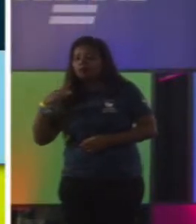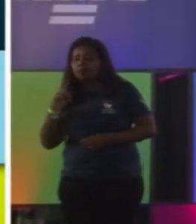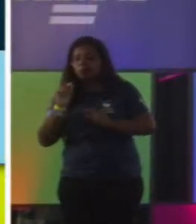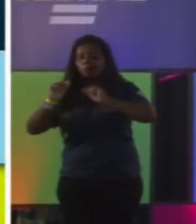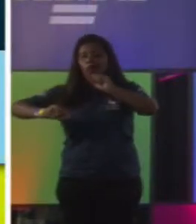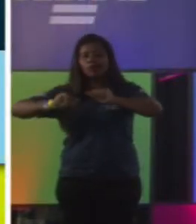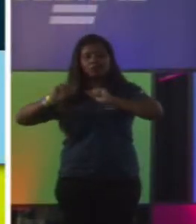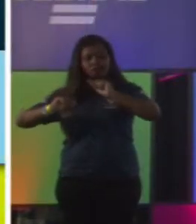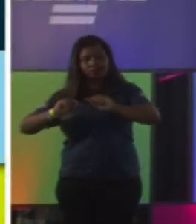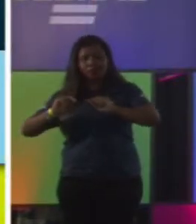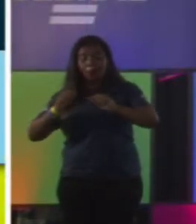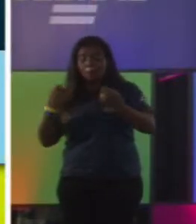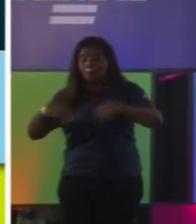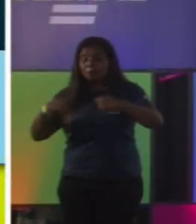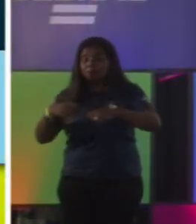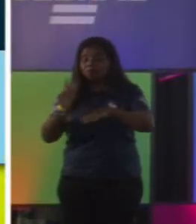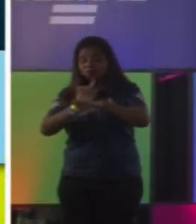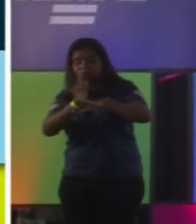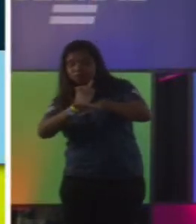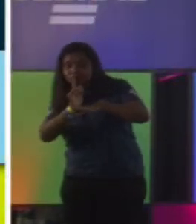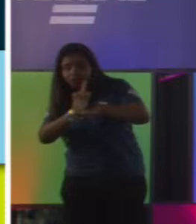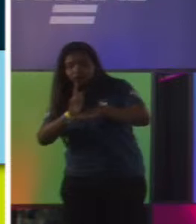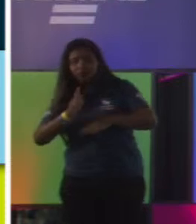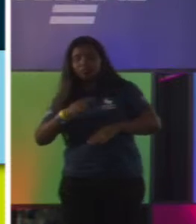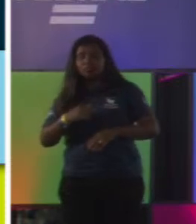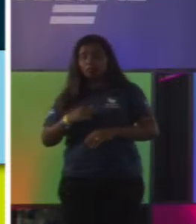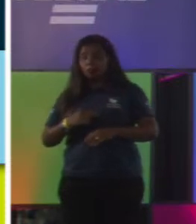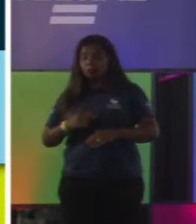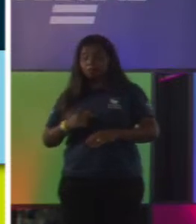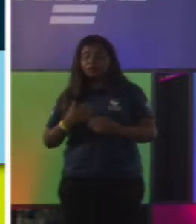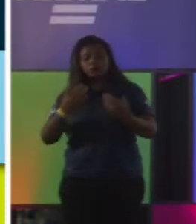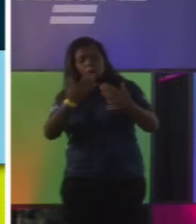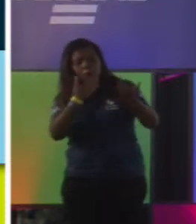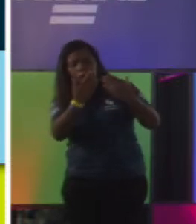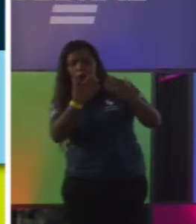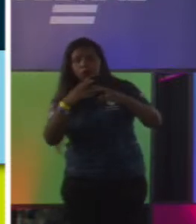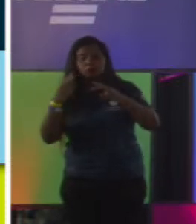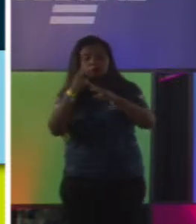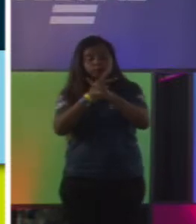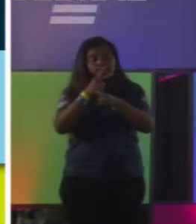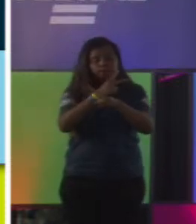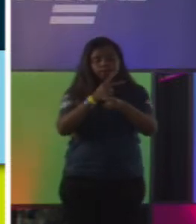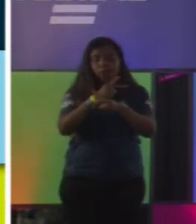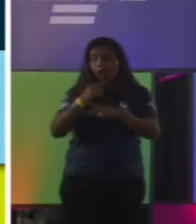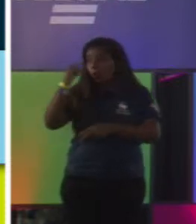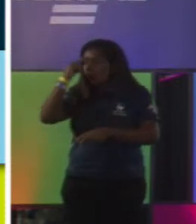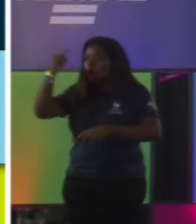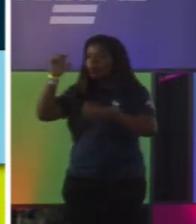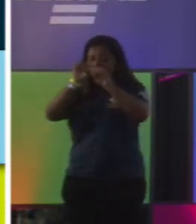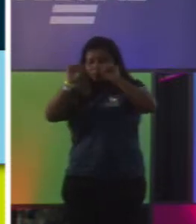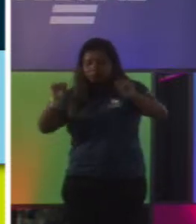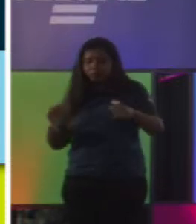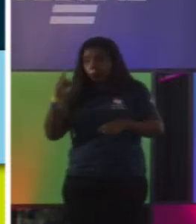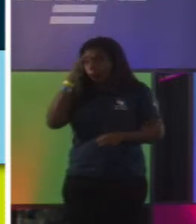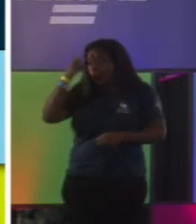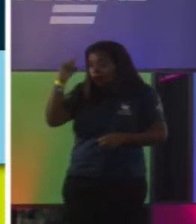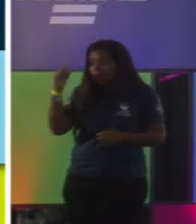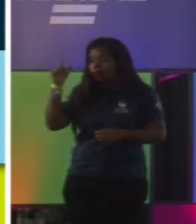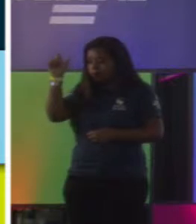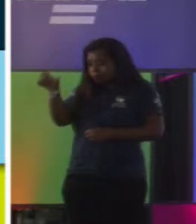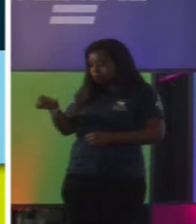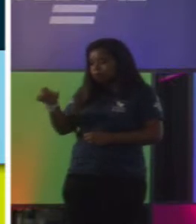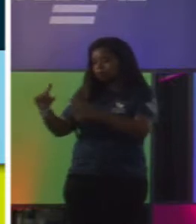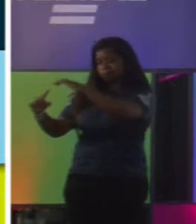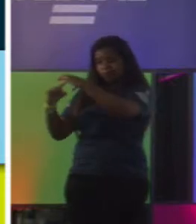gente precisa de um rolê com gestão de estoque e que lembre a pessoa que ela tem uma consulta. Isso é o nosso mínimo. Com